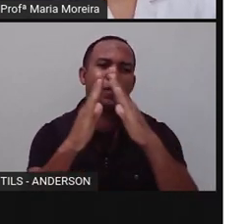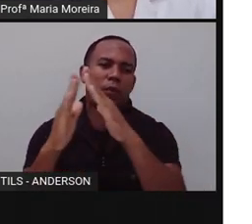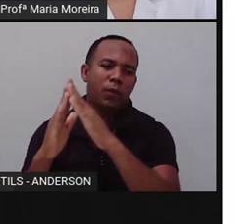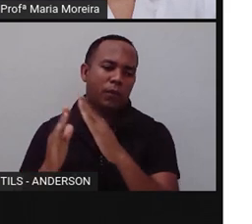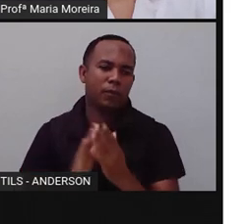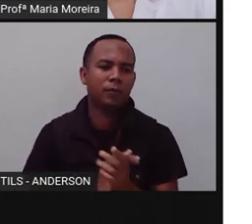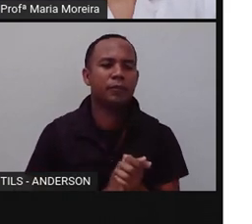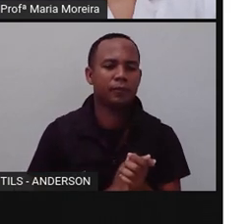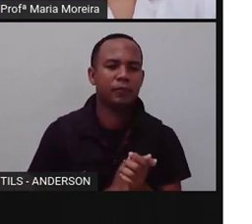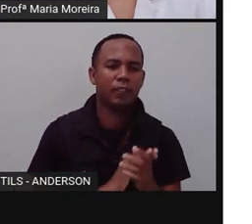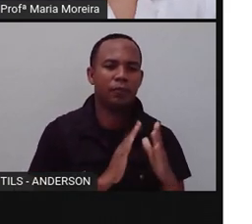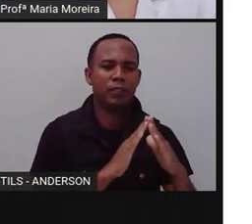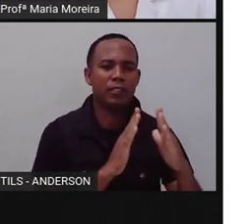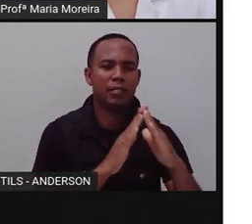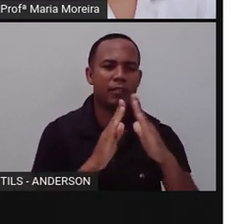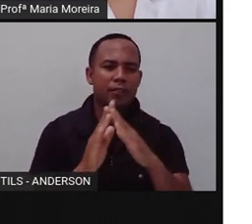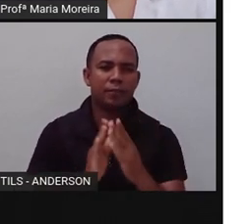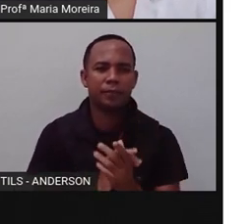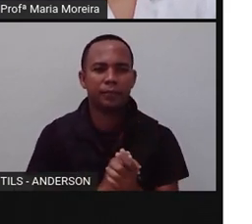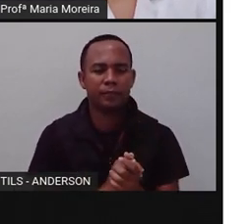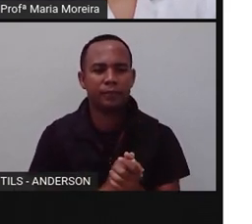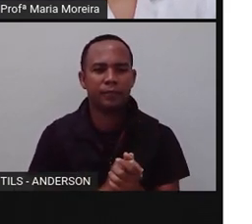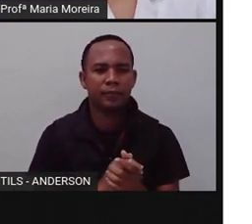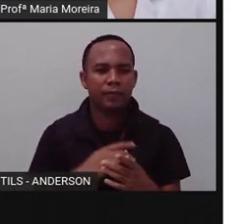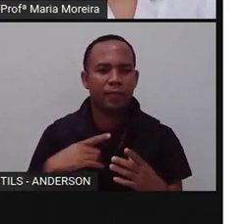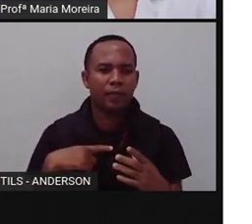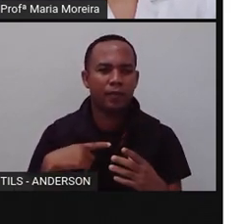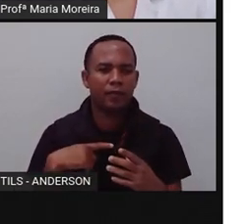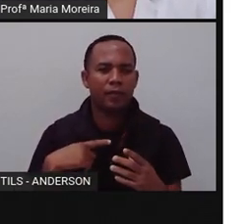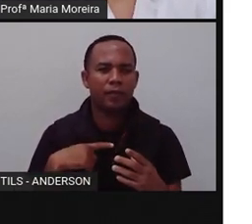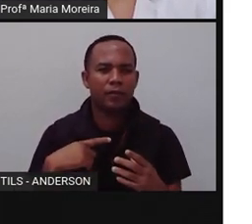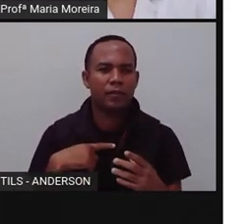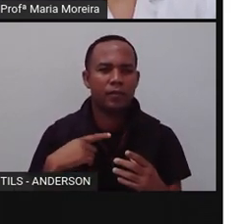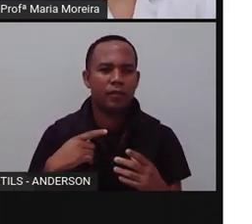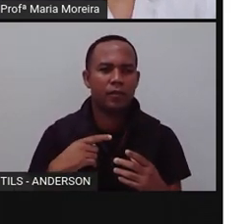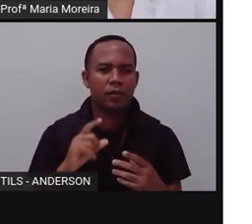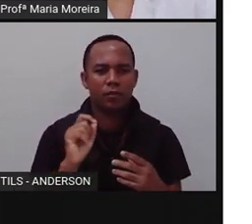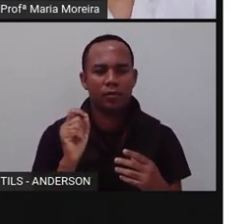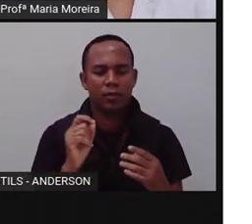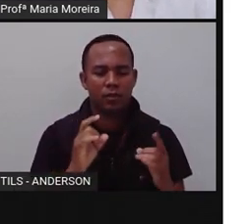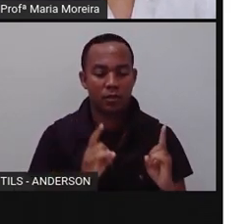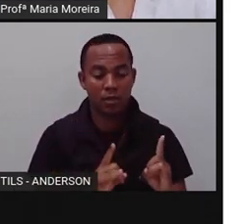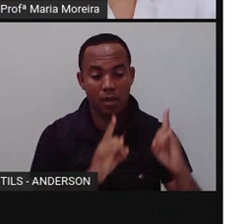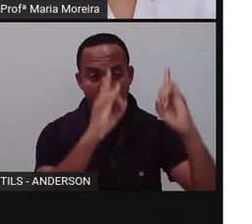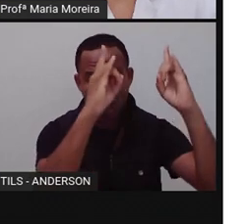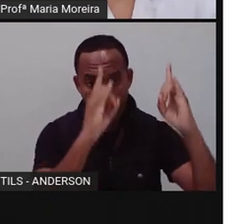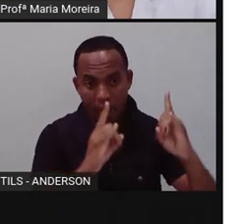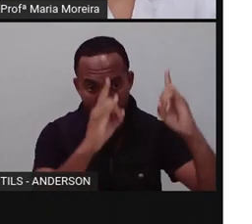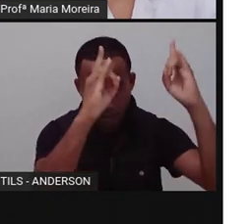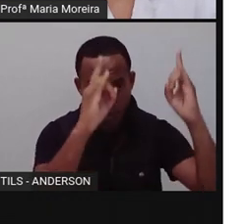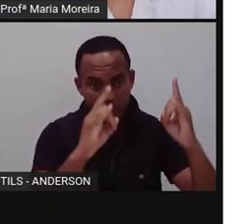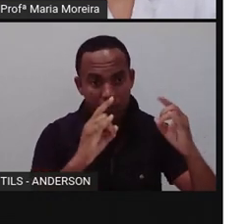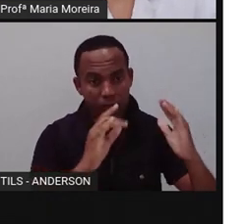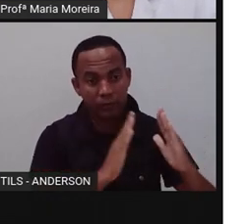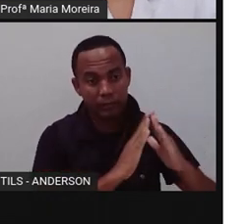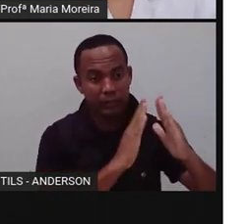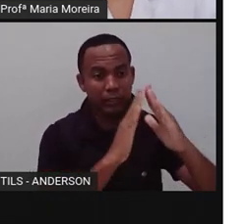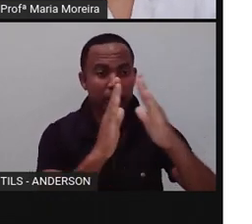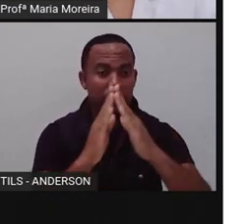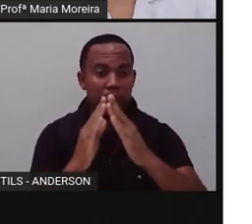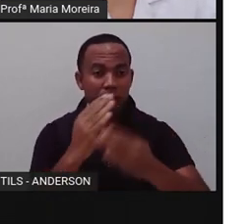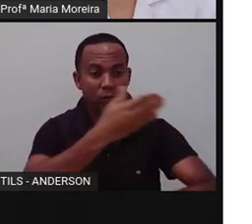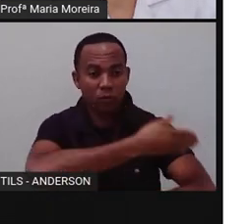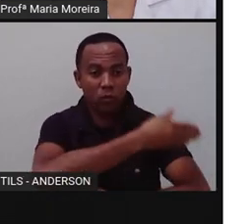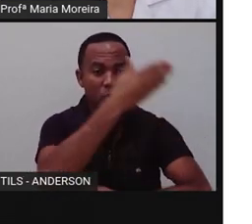muito. Muitas casas? Na minha apareceu casas, prédios, outros condomínios,